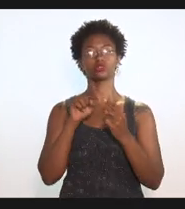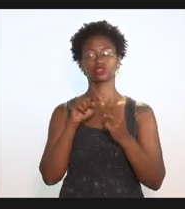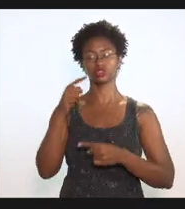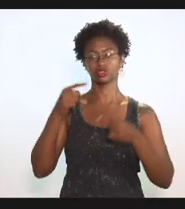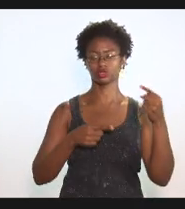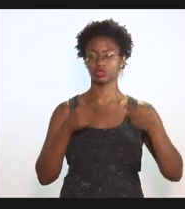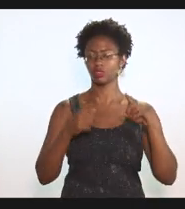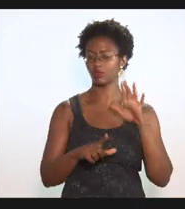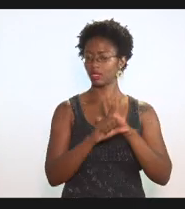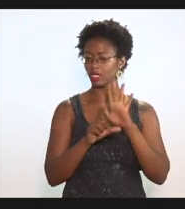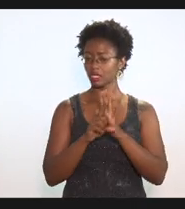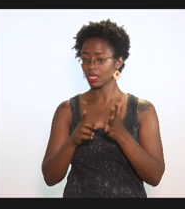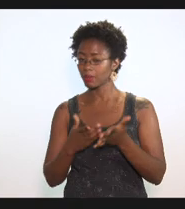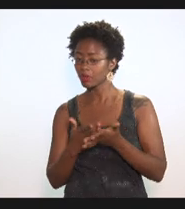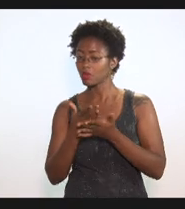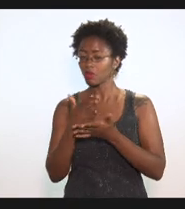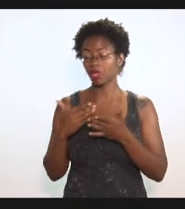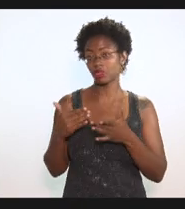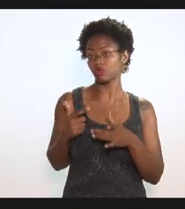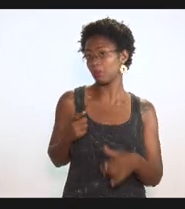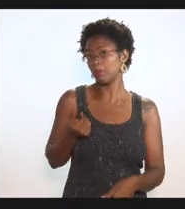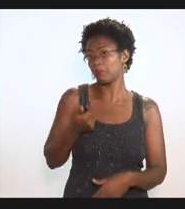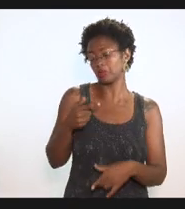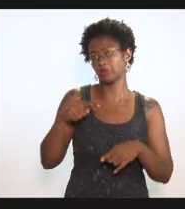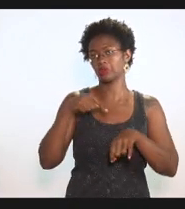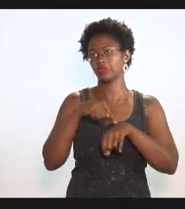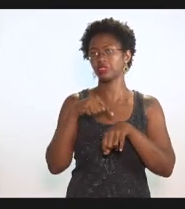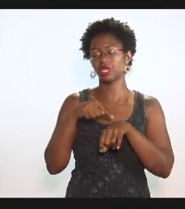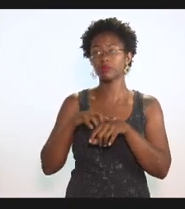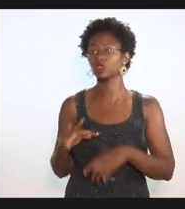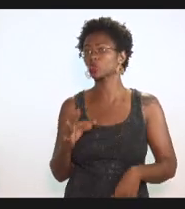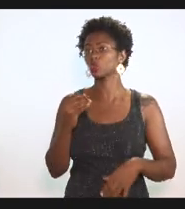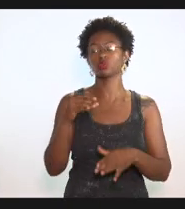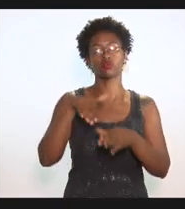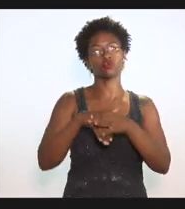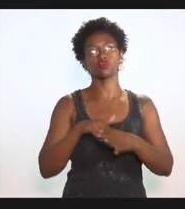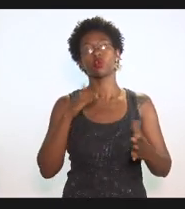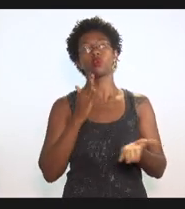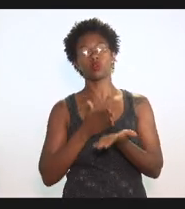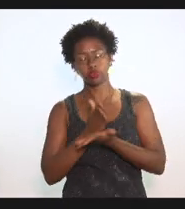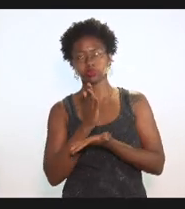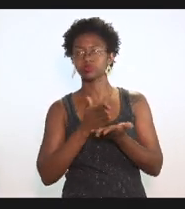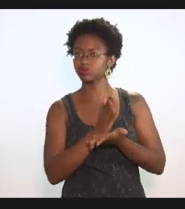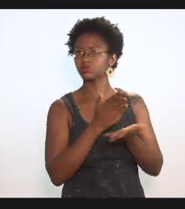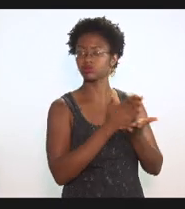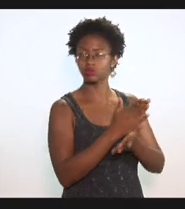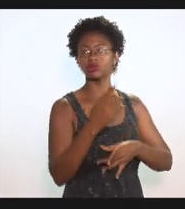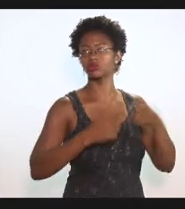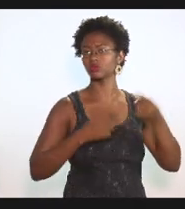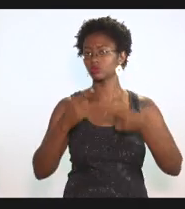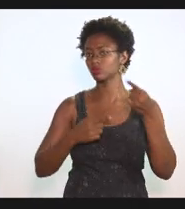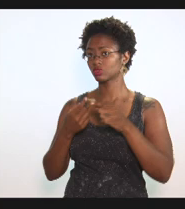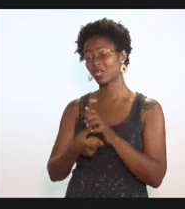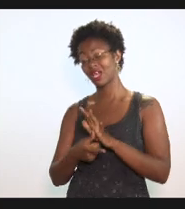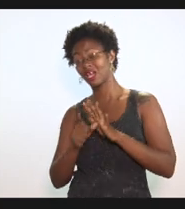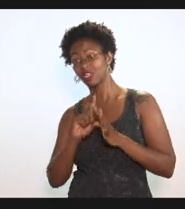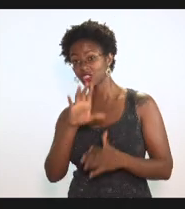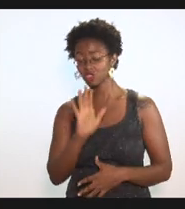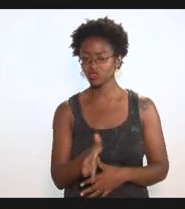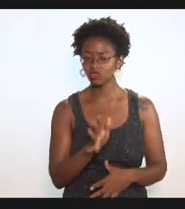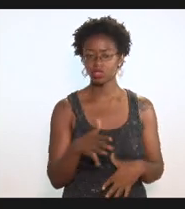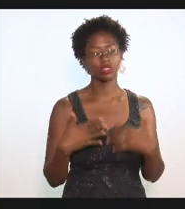recentemente aprovada por unanimidade nesta casa e que foi amplamente discutida com a fazenda antes era